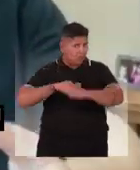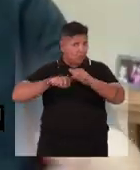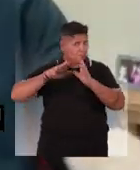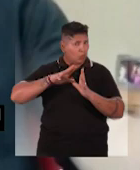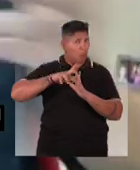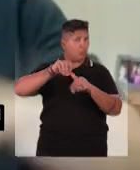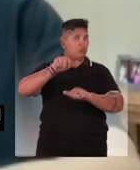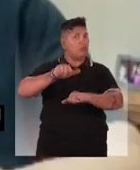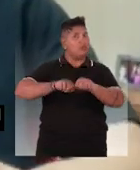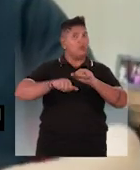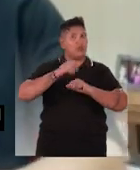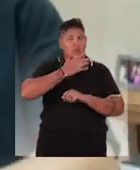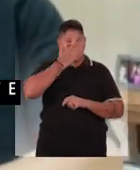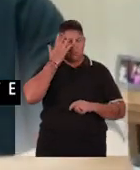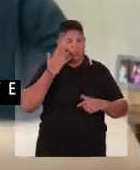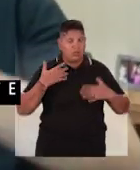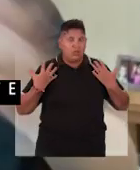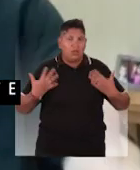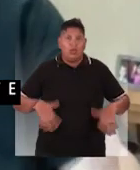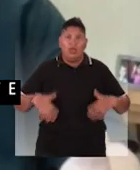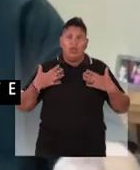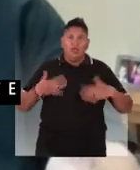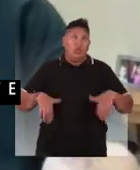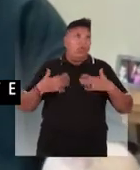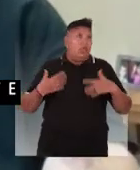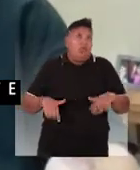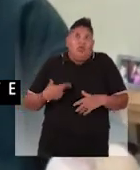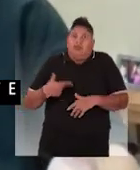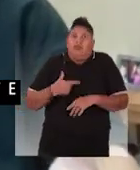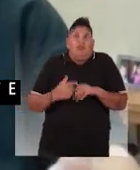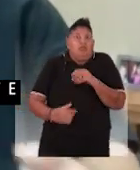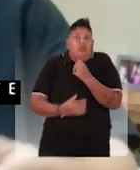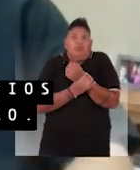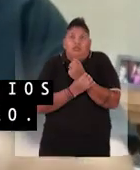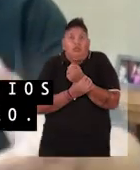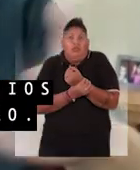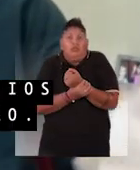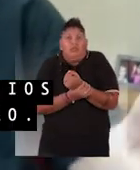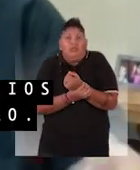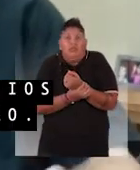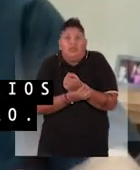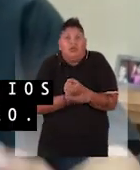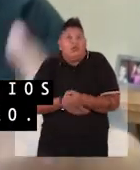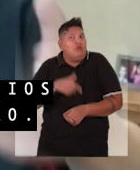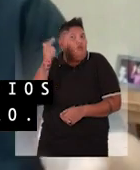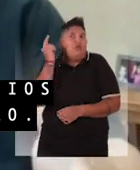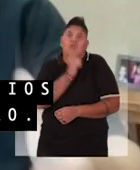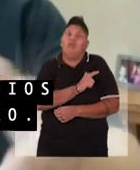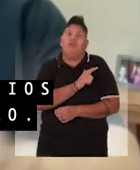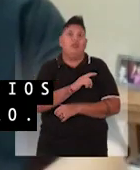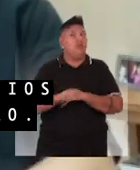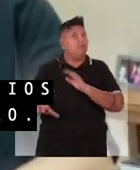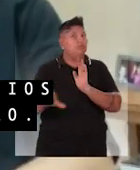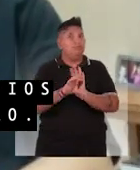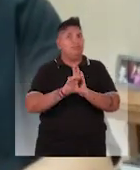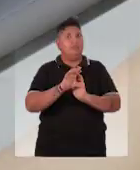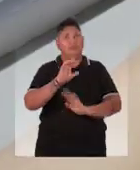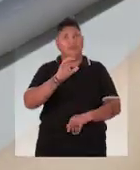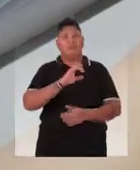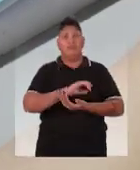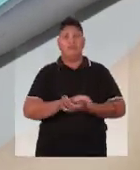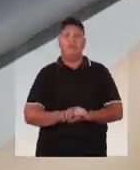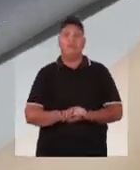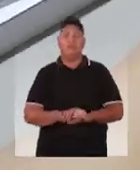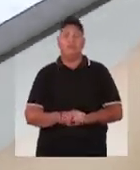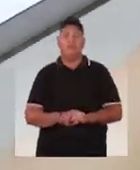muda, e as pessoas ficam, então, completamente desamparadas, não atendendo aos princípios da nossa Constituição.